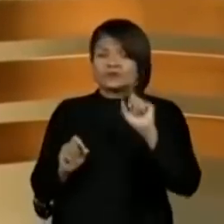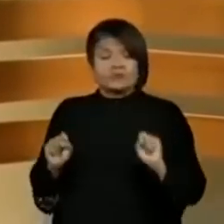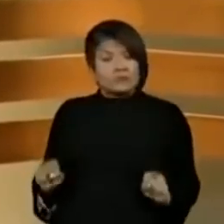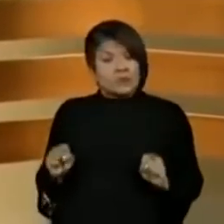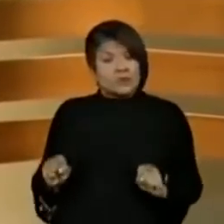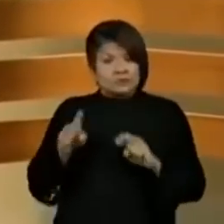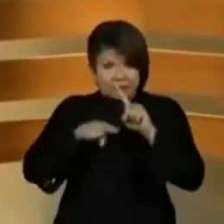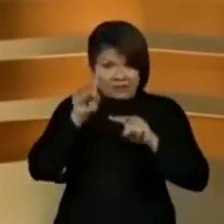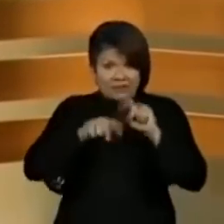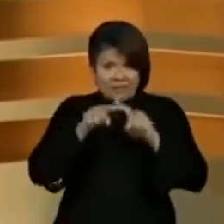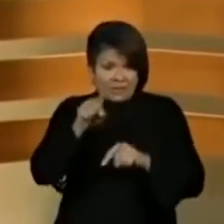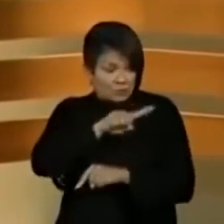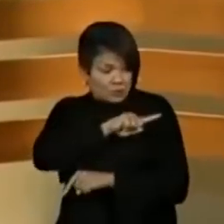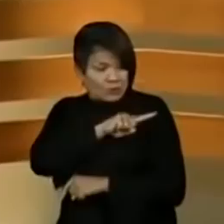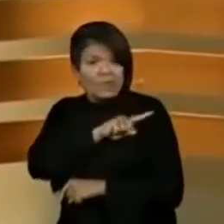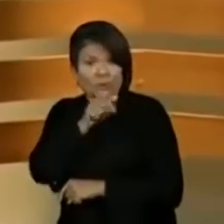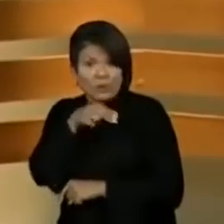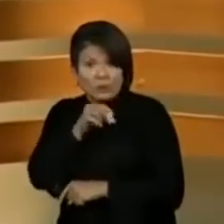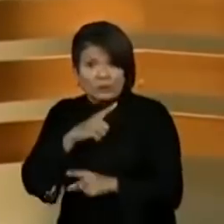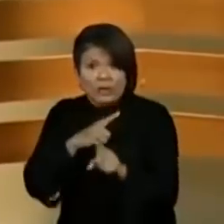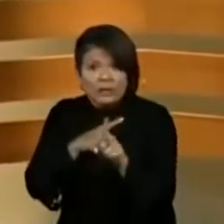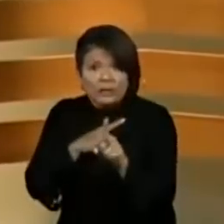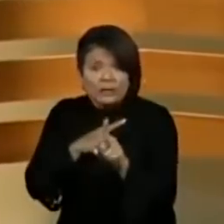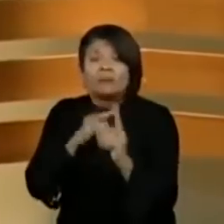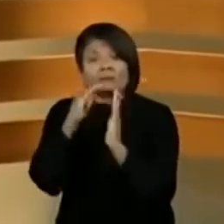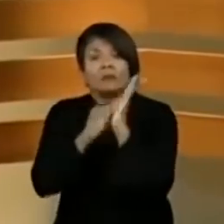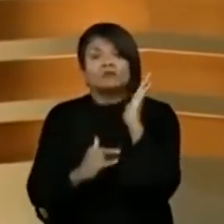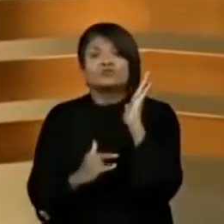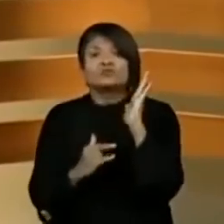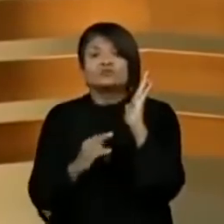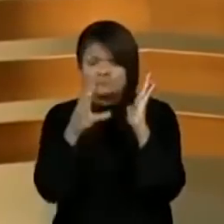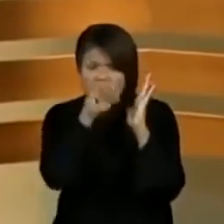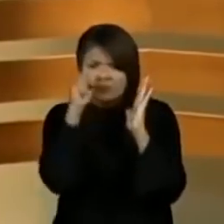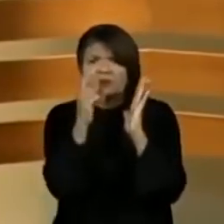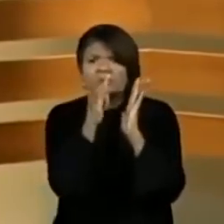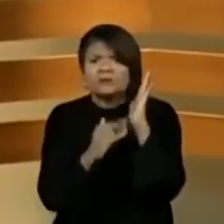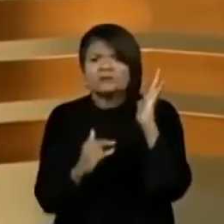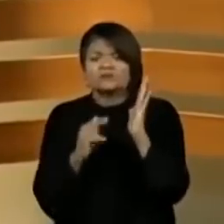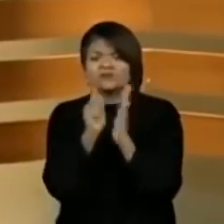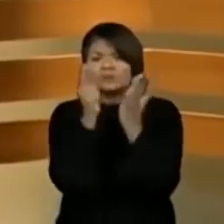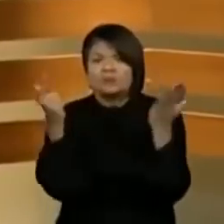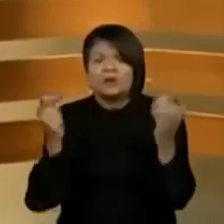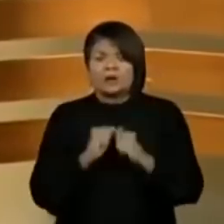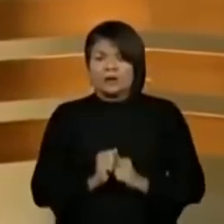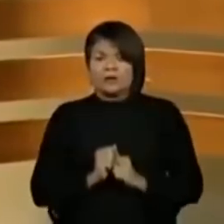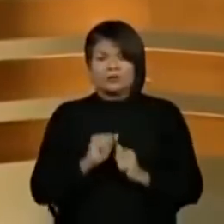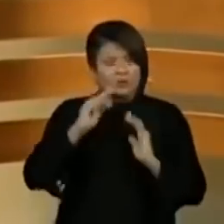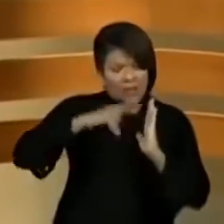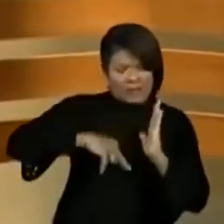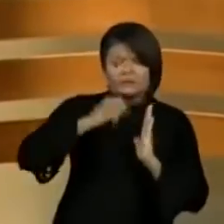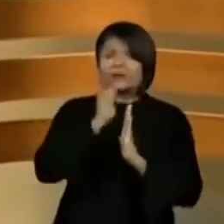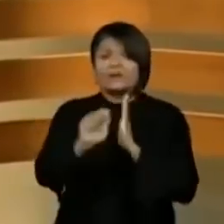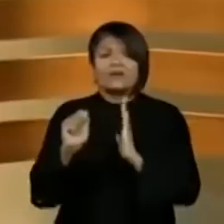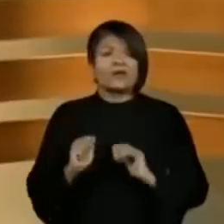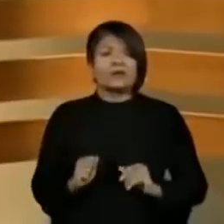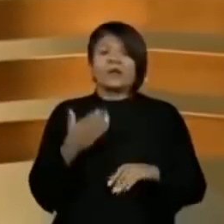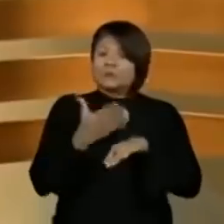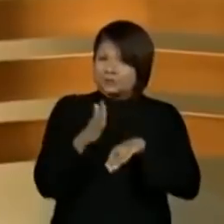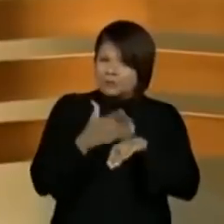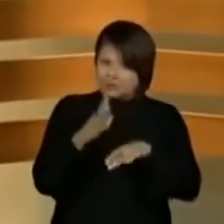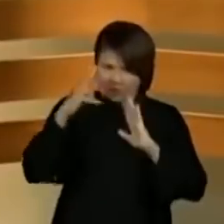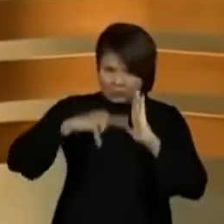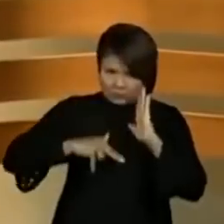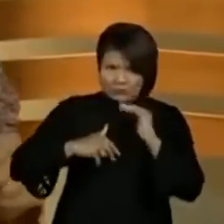tiver material aí do primeiro ano, é texto. É pegar texto. Do jornal, do material do Ler e Escrever. É o treino da